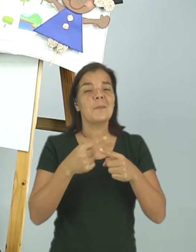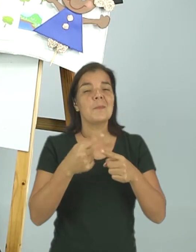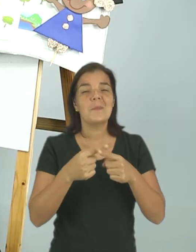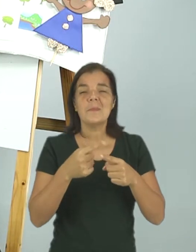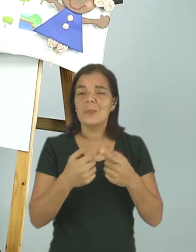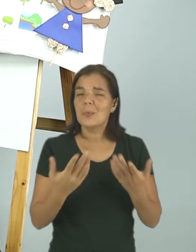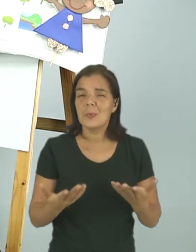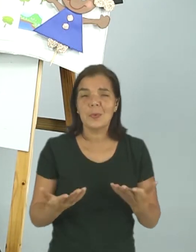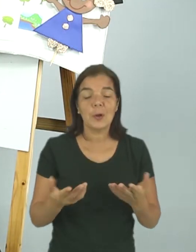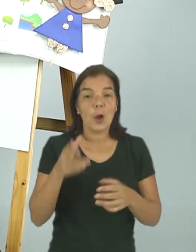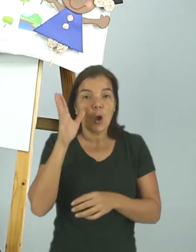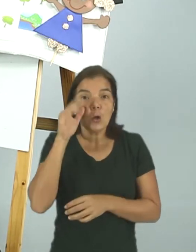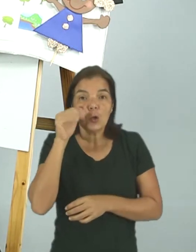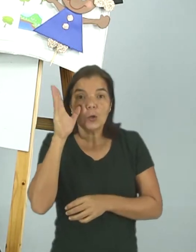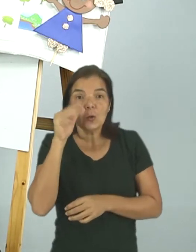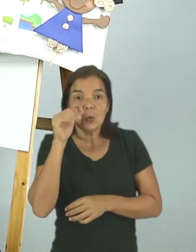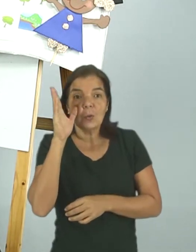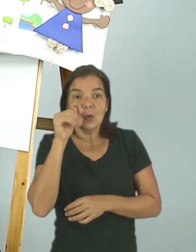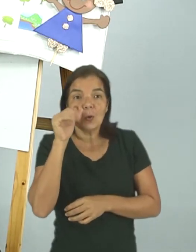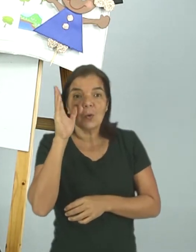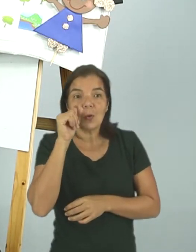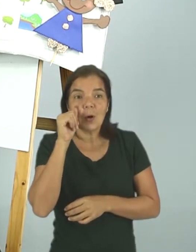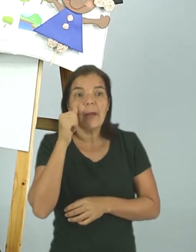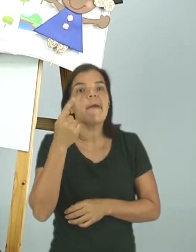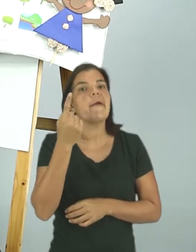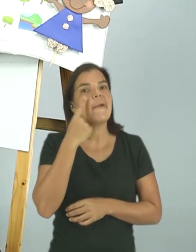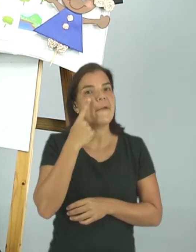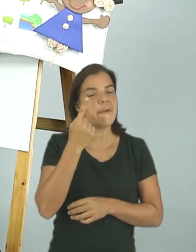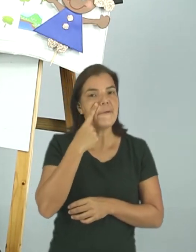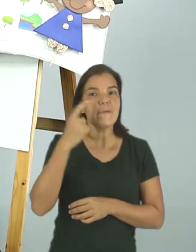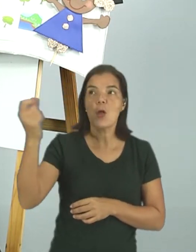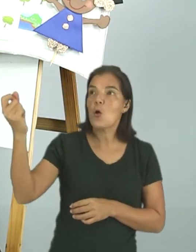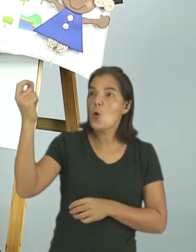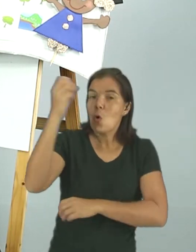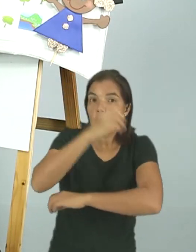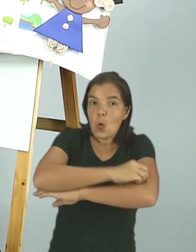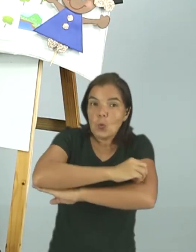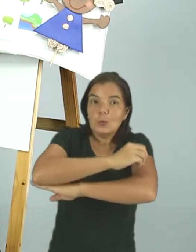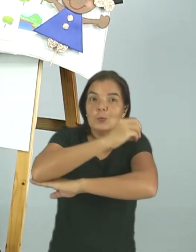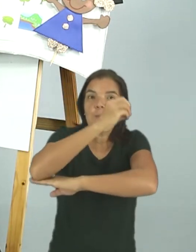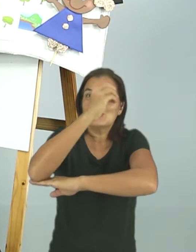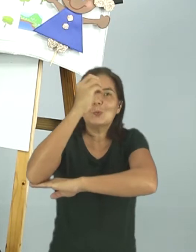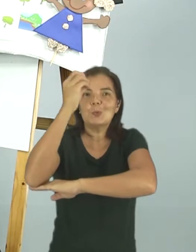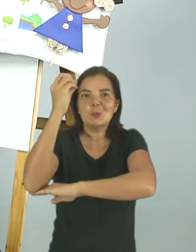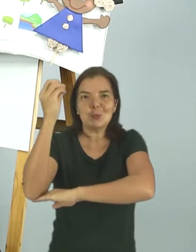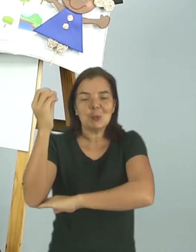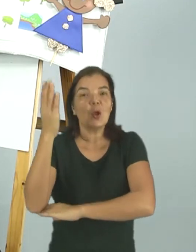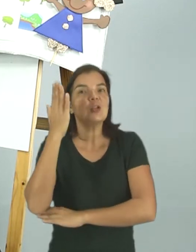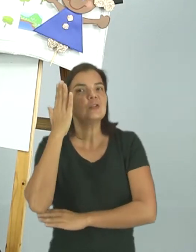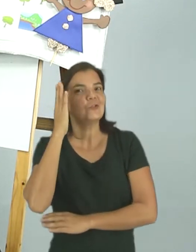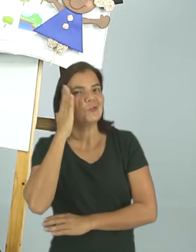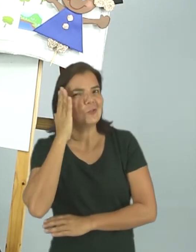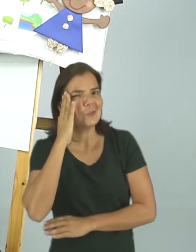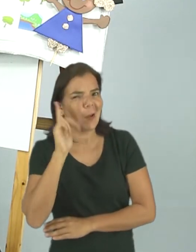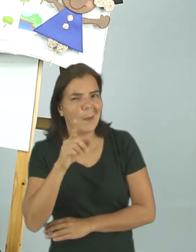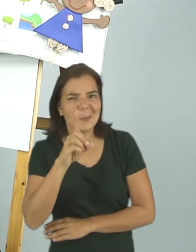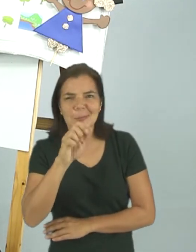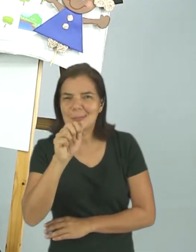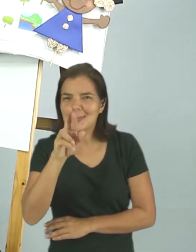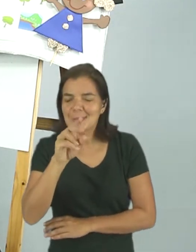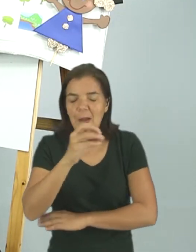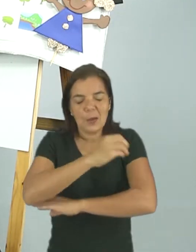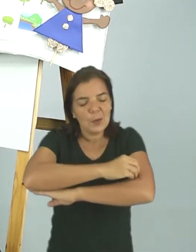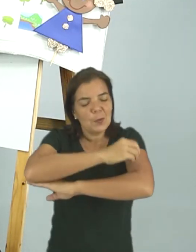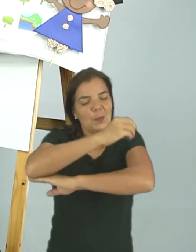fiquei muito curiosa em ver o sol nascer. Já pensou, diário, o